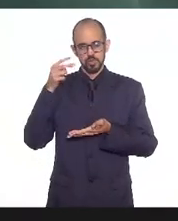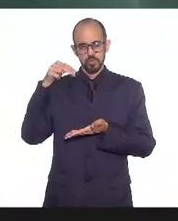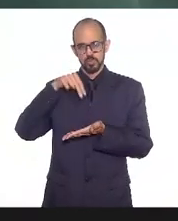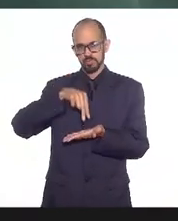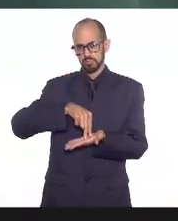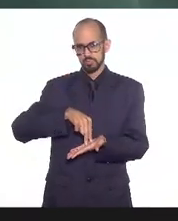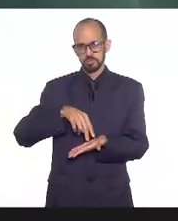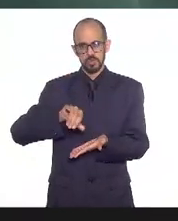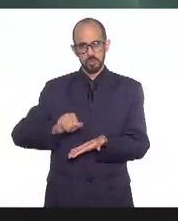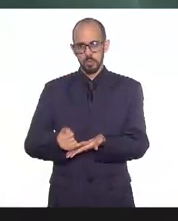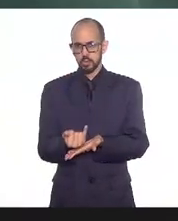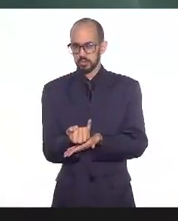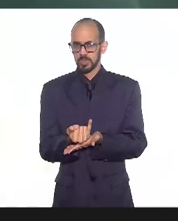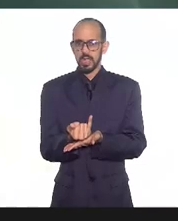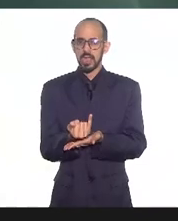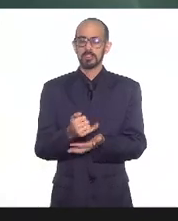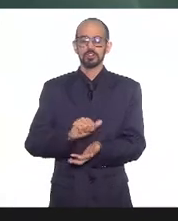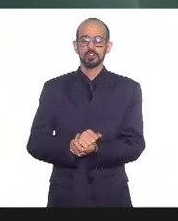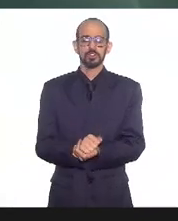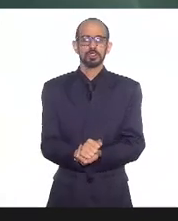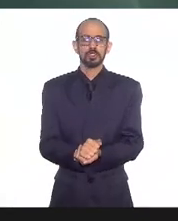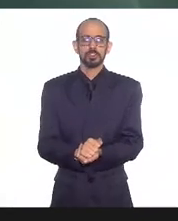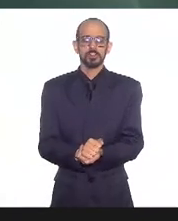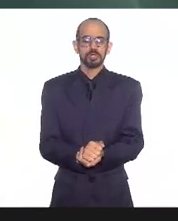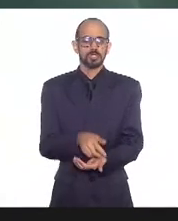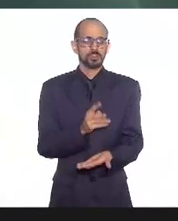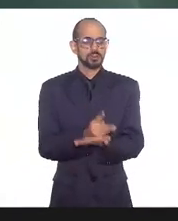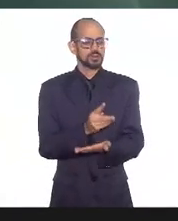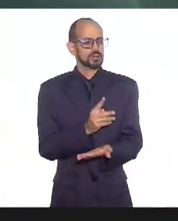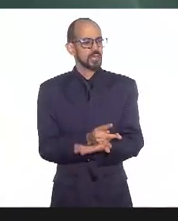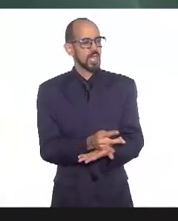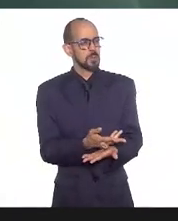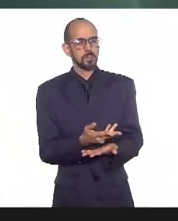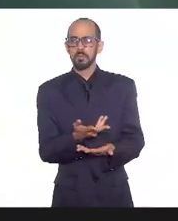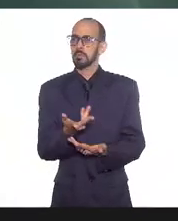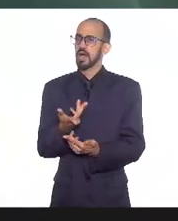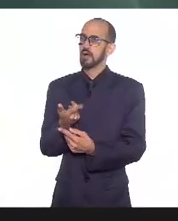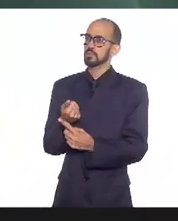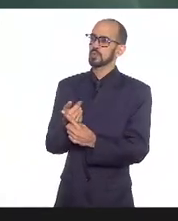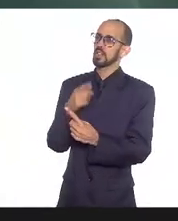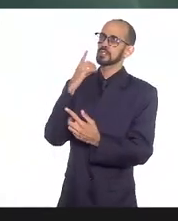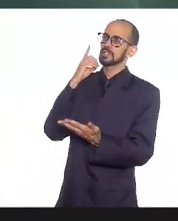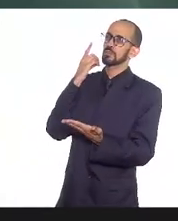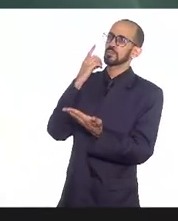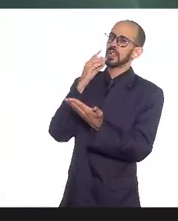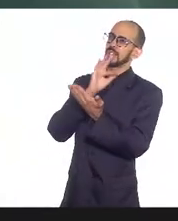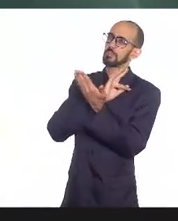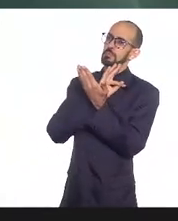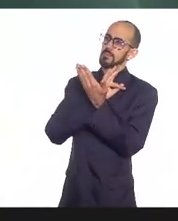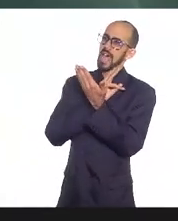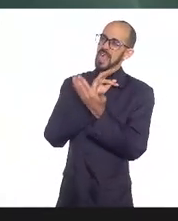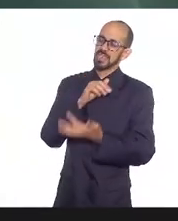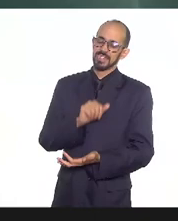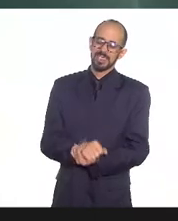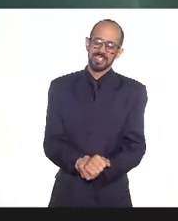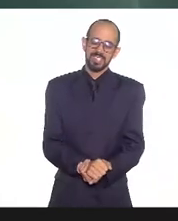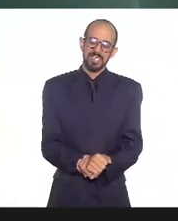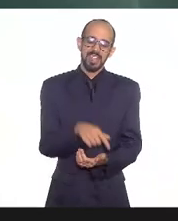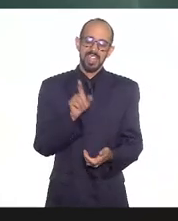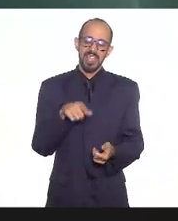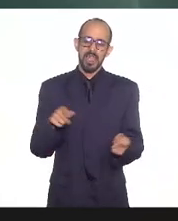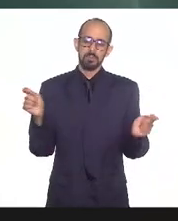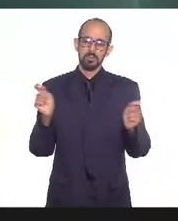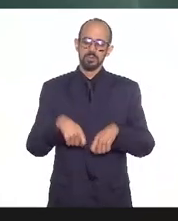sempre a excelentíssima deputada Marta Rocha essa possibilidade de trazer